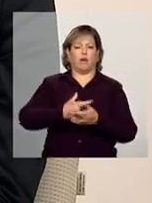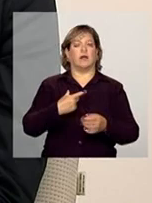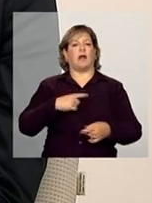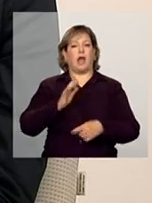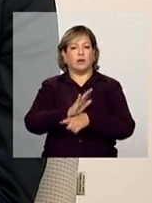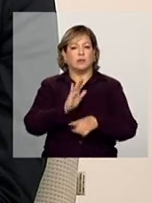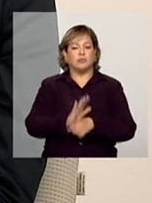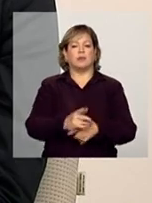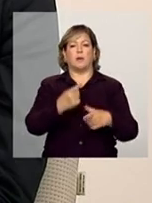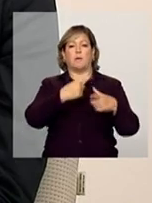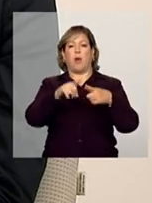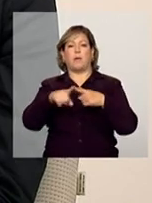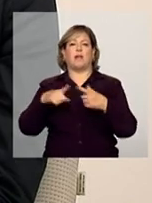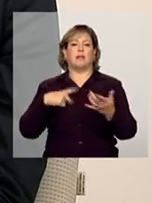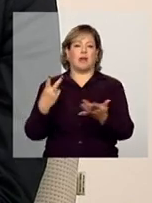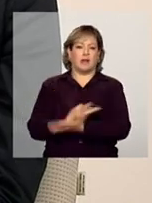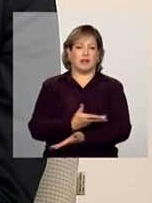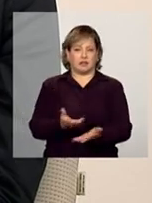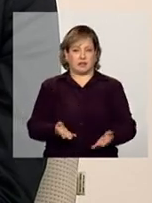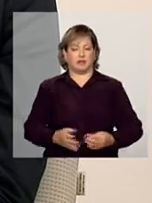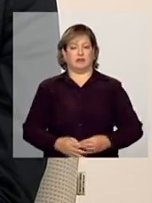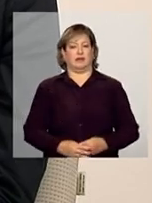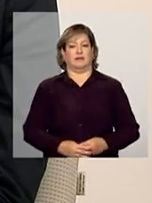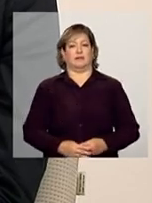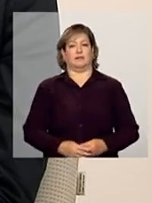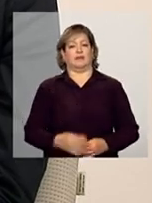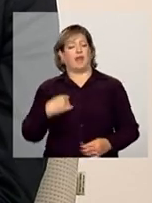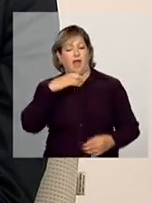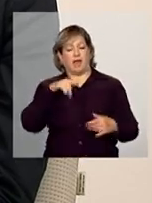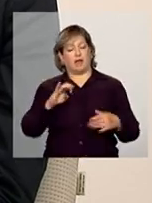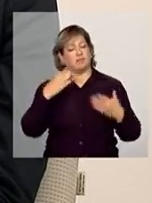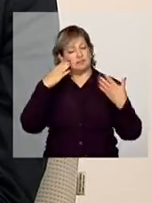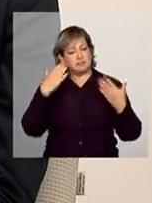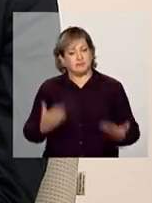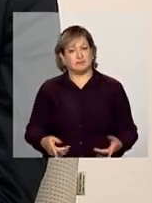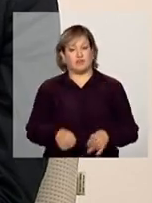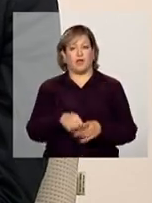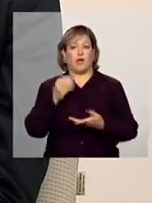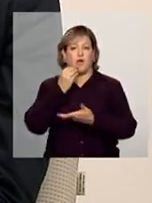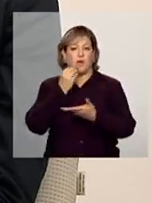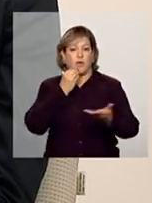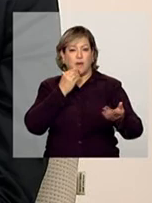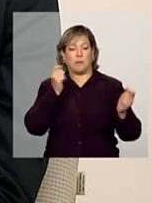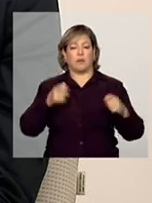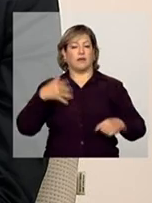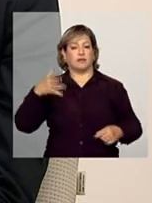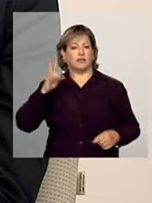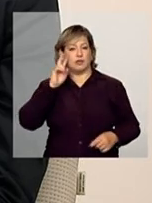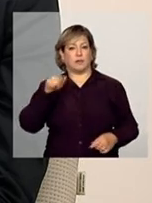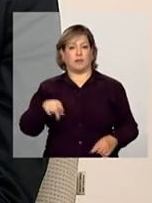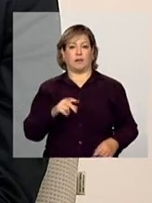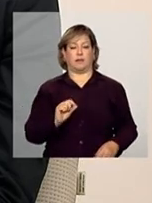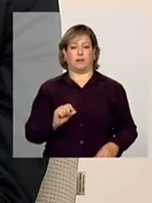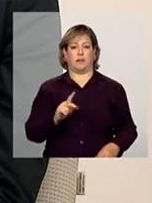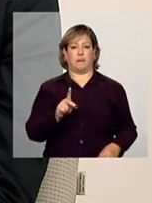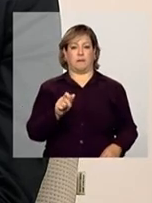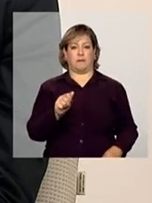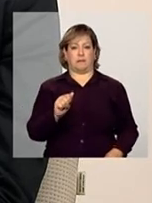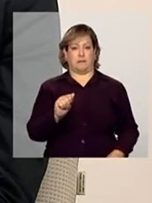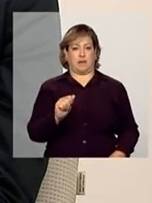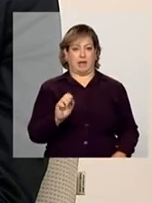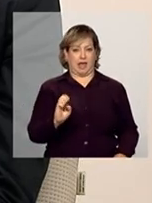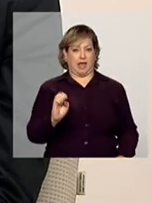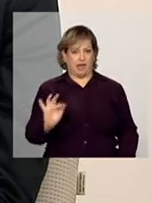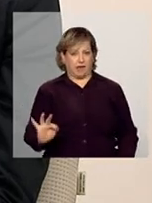de vulnerabilidade ou risco social. Então, acho que é isso. Eu agradeço a oportunidade de poder falar um pouco sobre o PAIP, sobre os nossos serviços e o